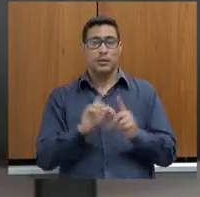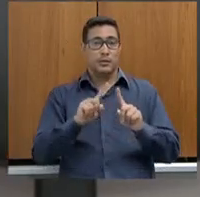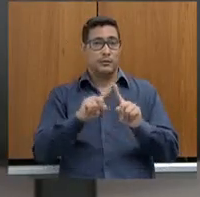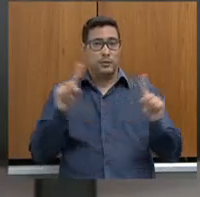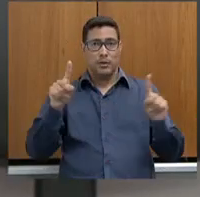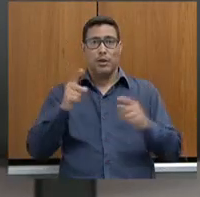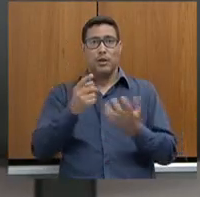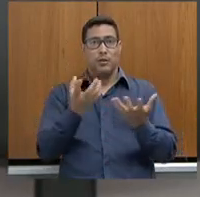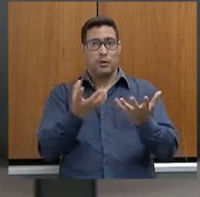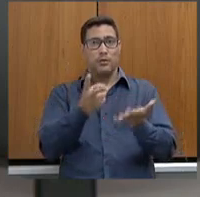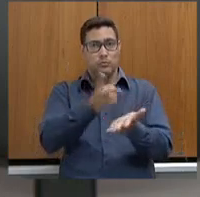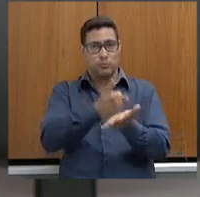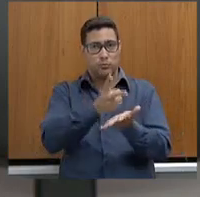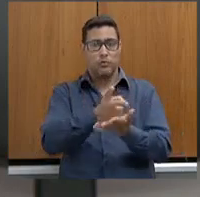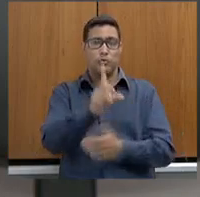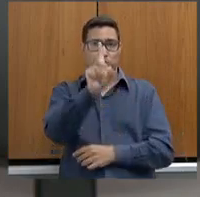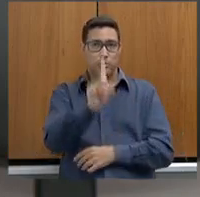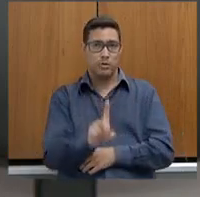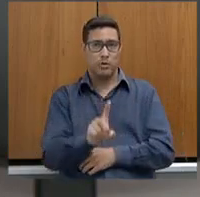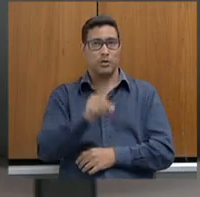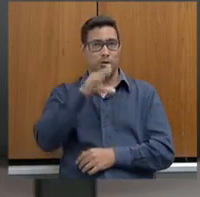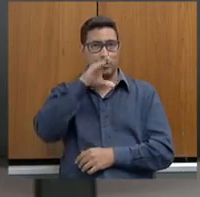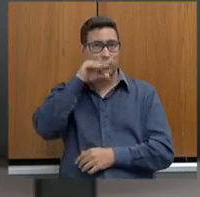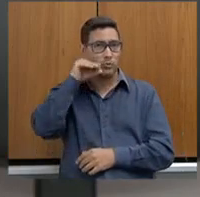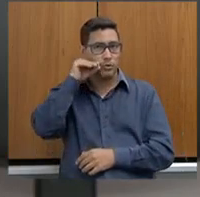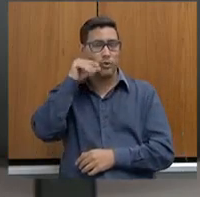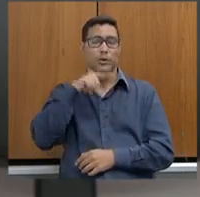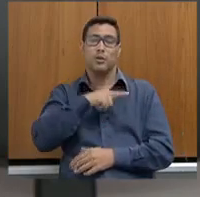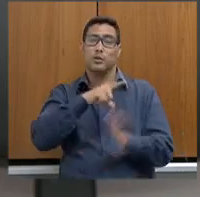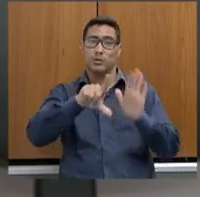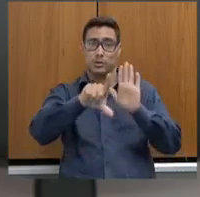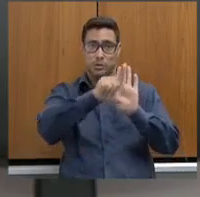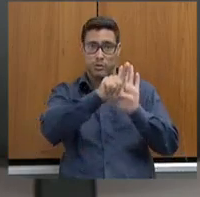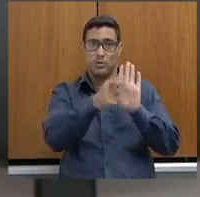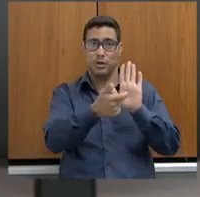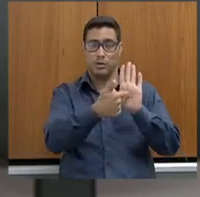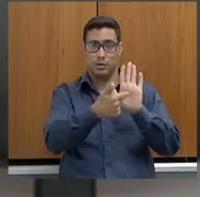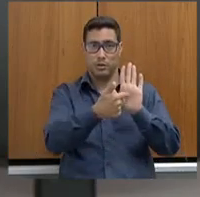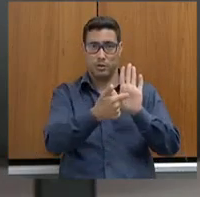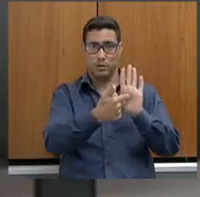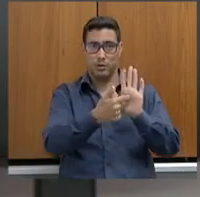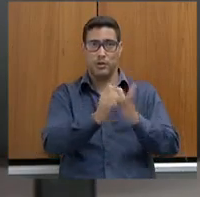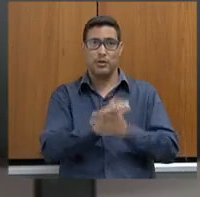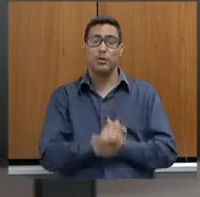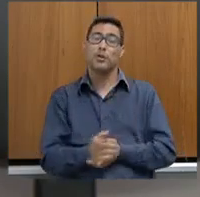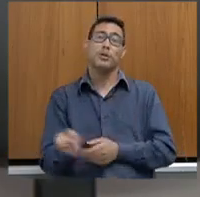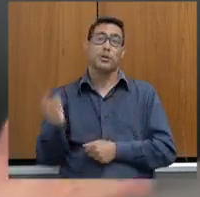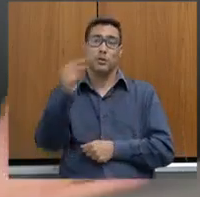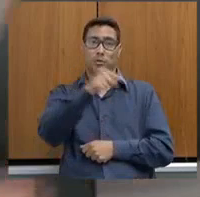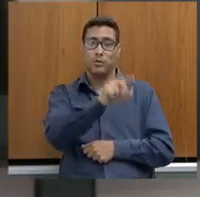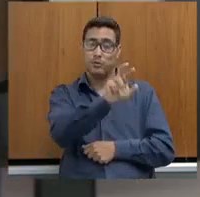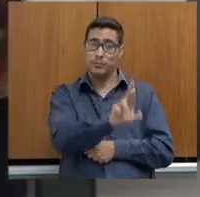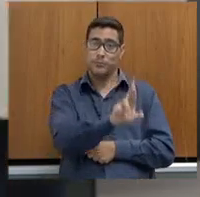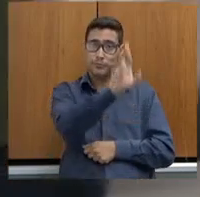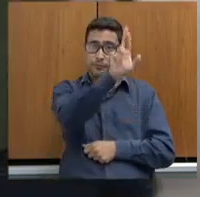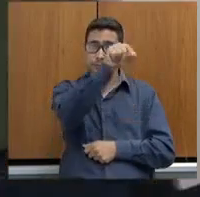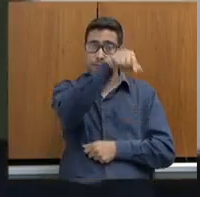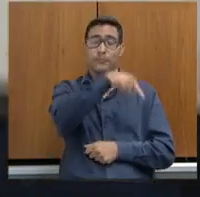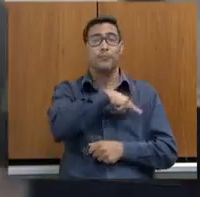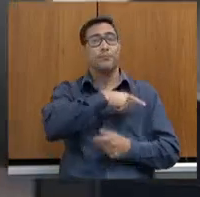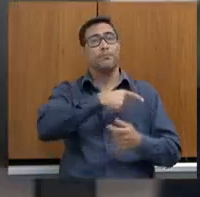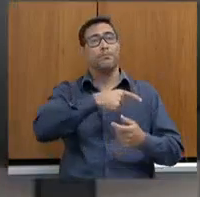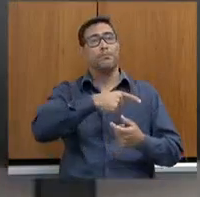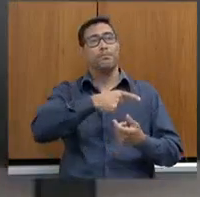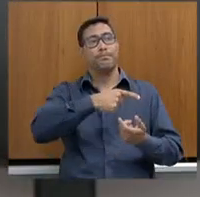o senhor mantivesse o direito dos servidores, está na lei, está previsto e o senhor, como cumpridor dos princípios da administração, povo vai